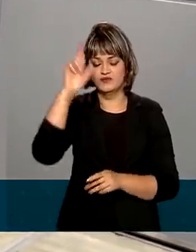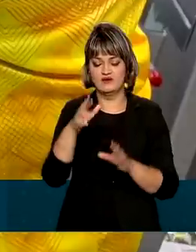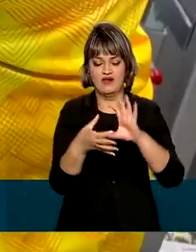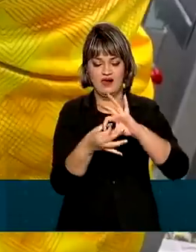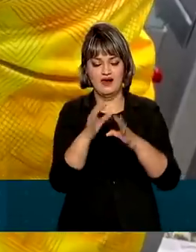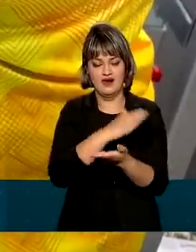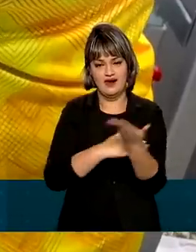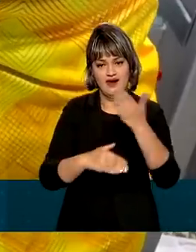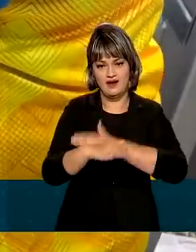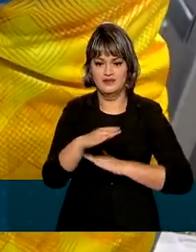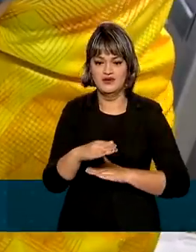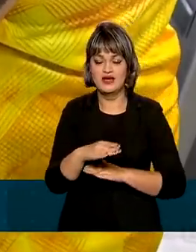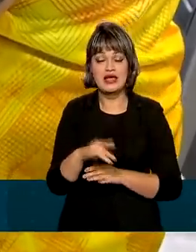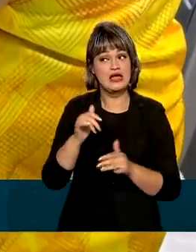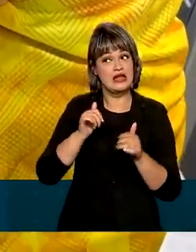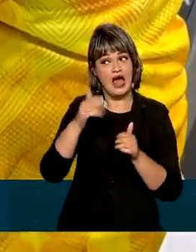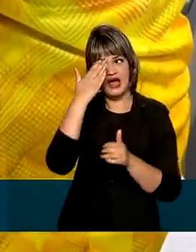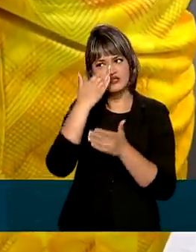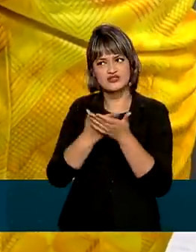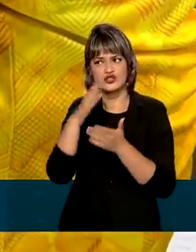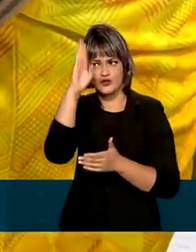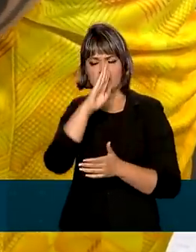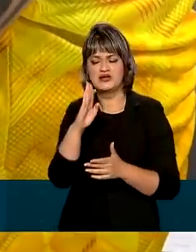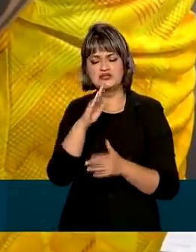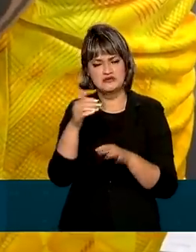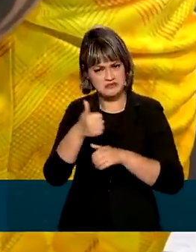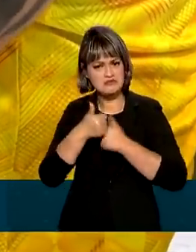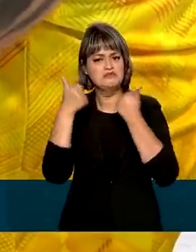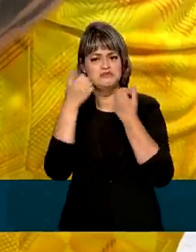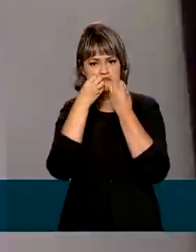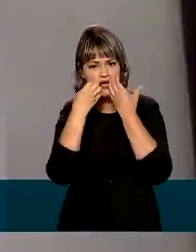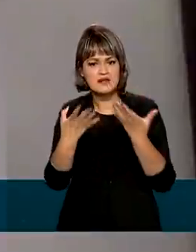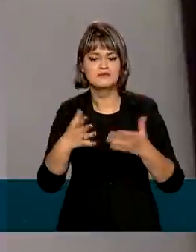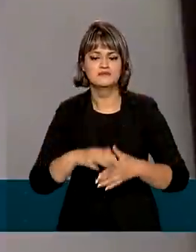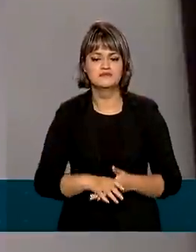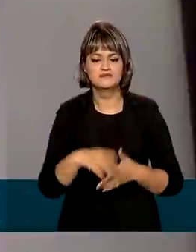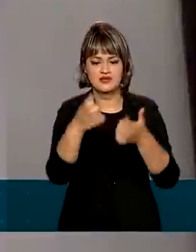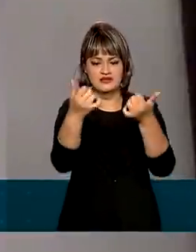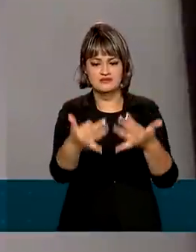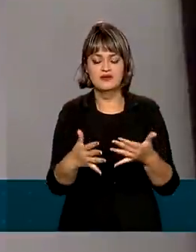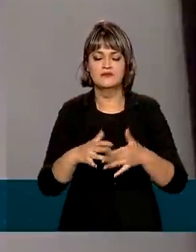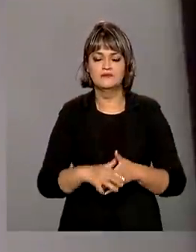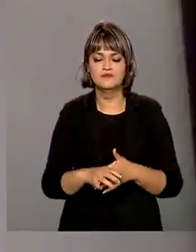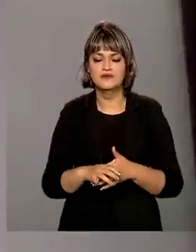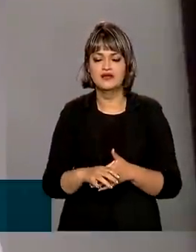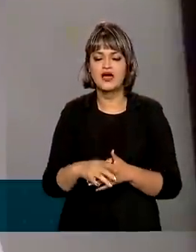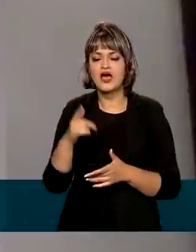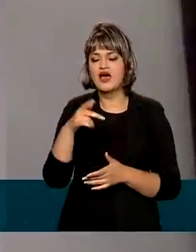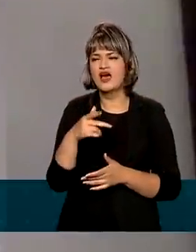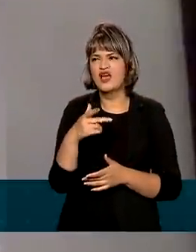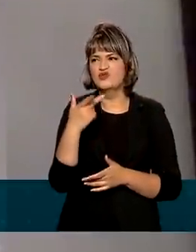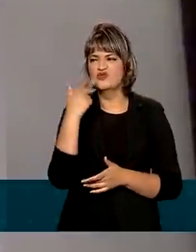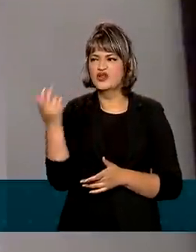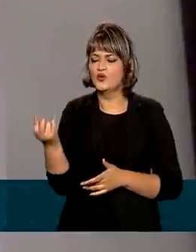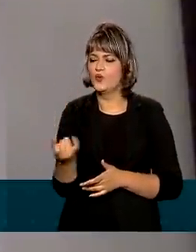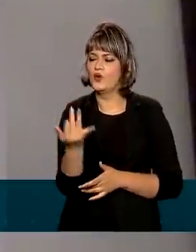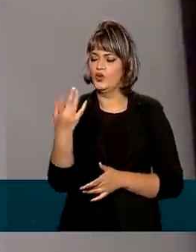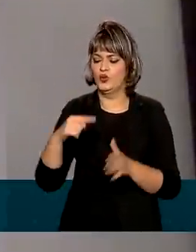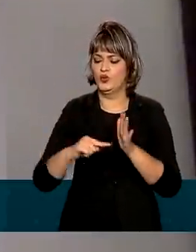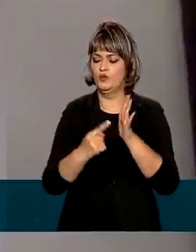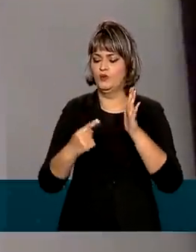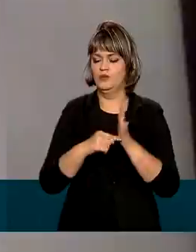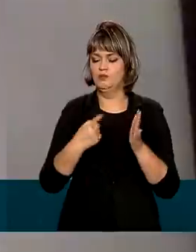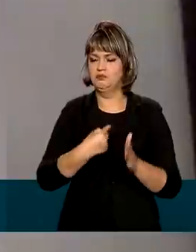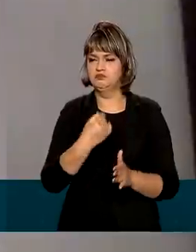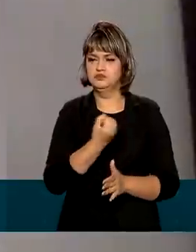previsões do dirigente para o Brasil em Tóquio são as melhores possíveis. Não falo nem só em quantidade, nem só em números,